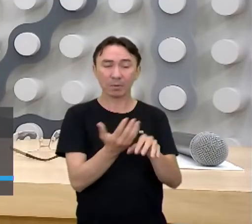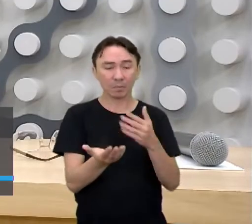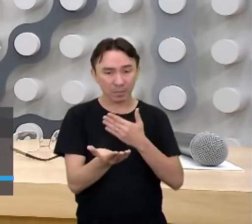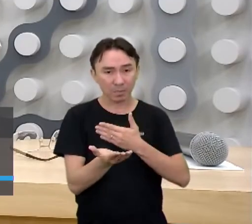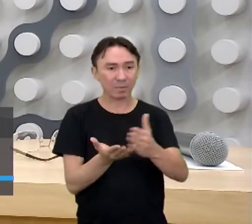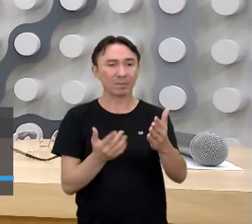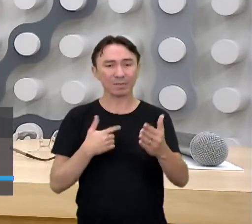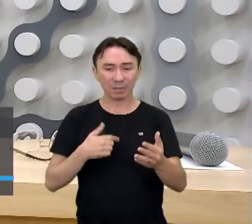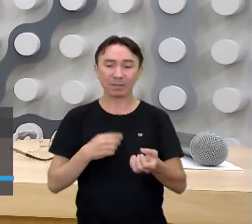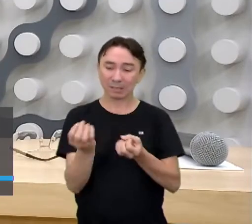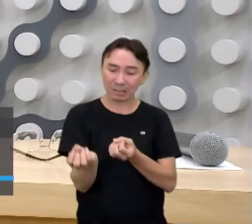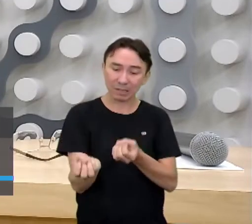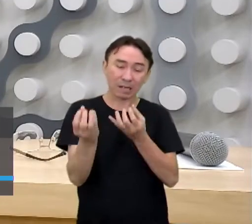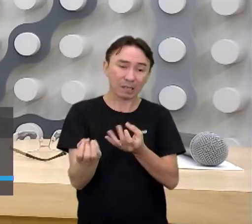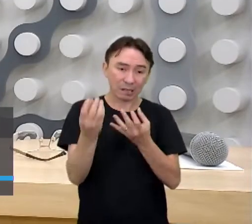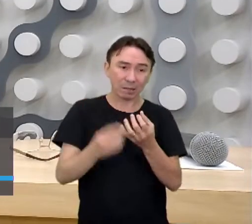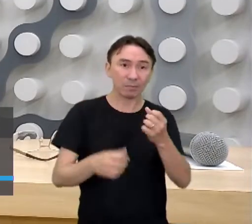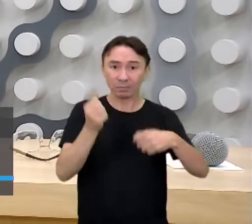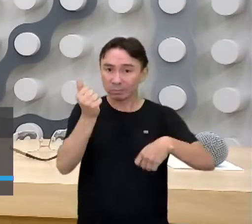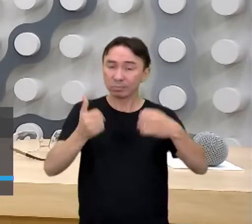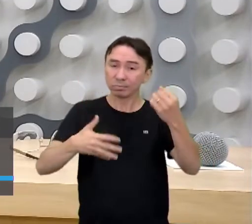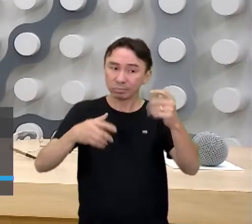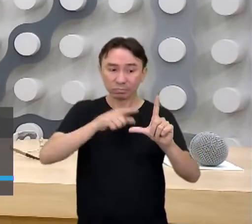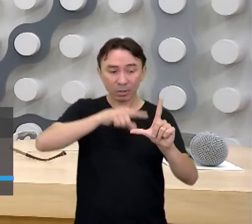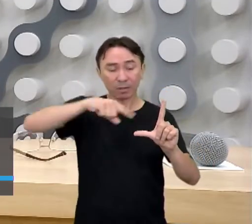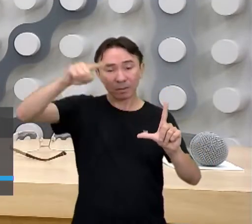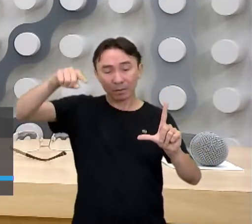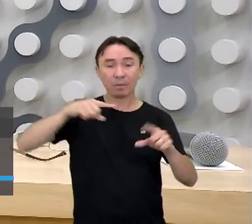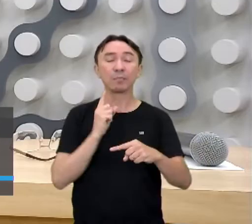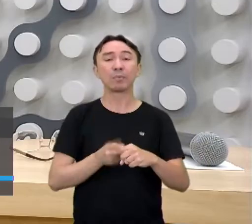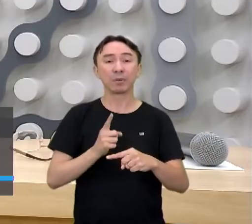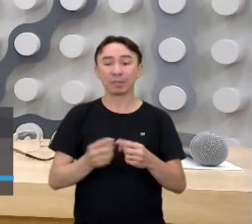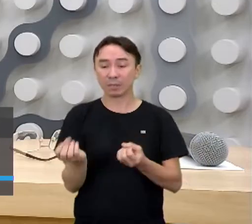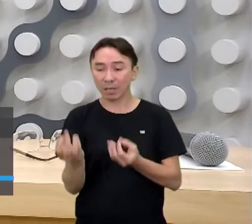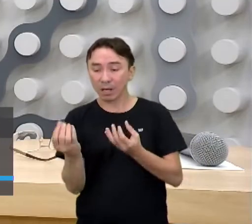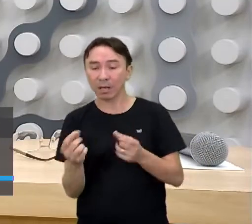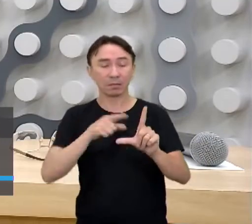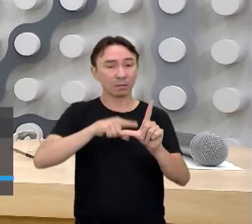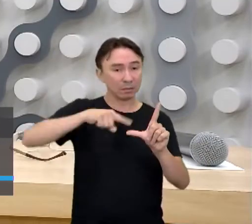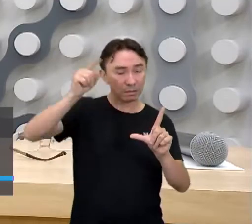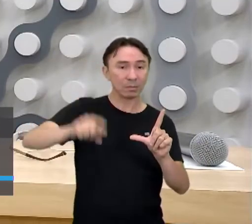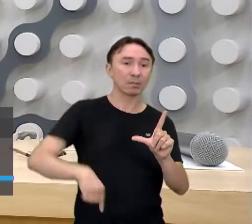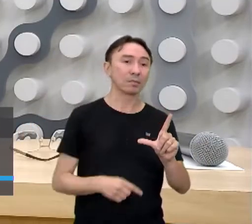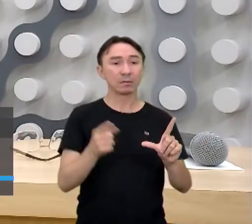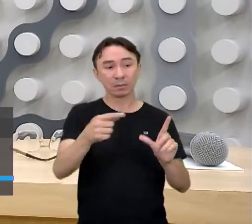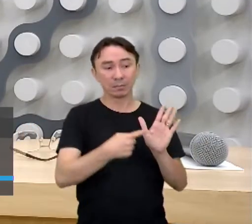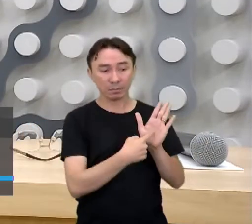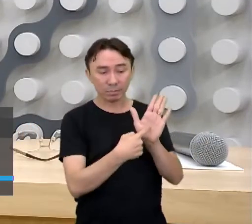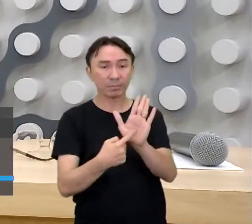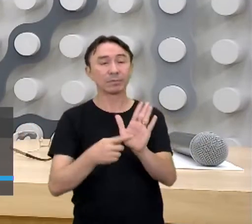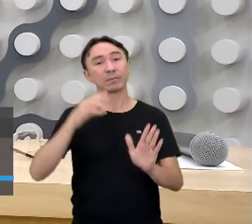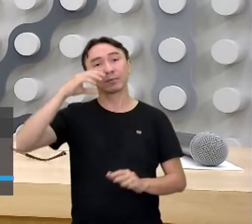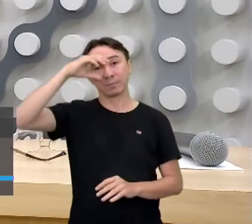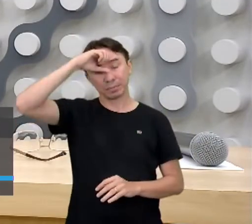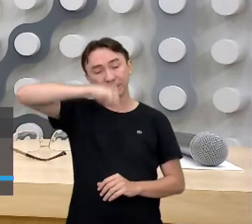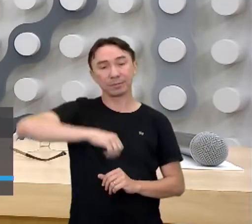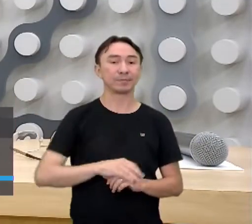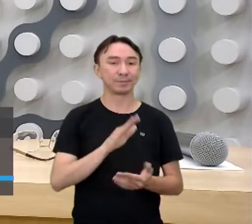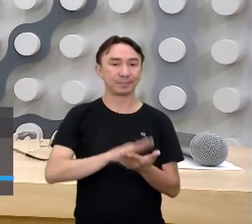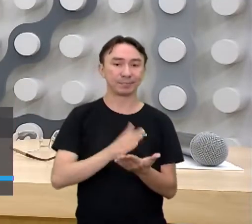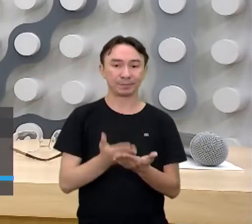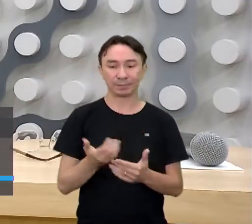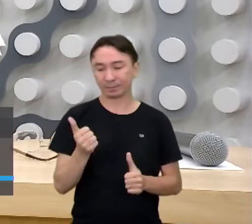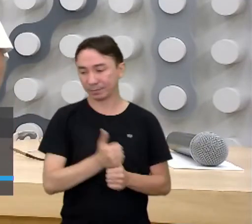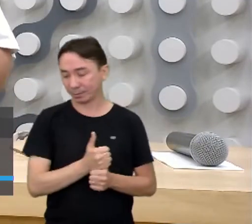esses dados, essas estatísticas. Por quê? São com esses dados e estatísticas que é passado para o poderio público,